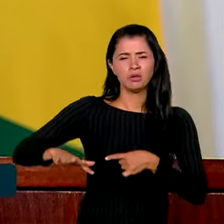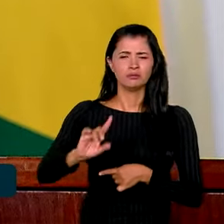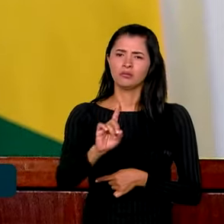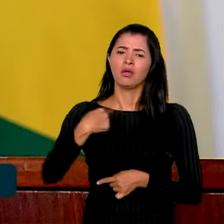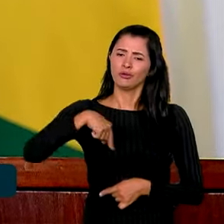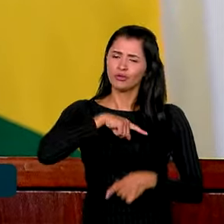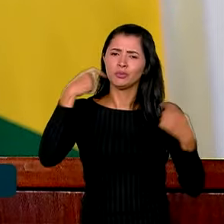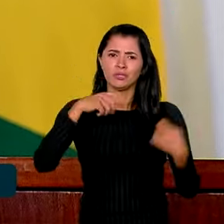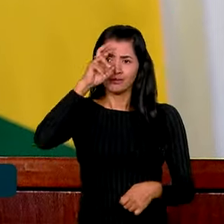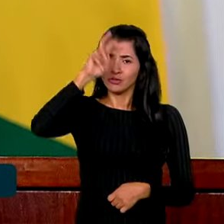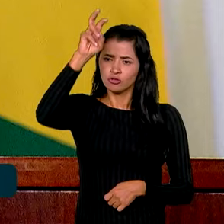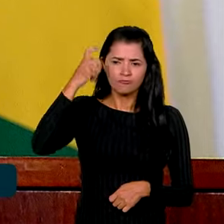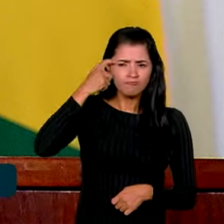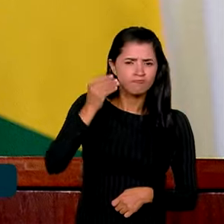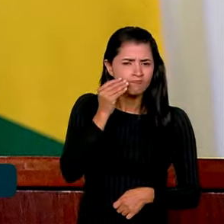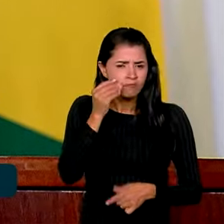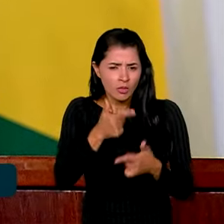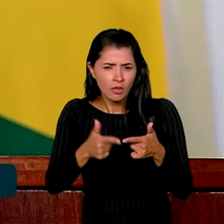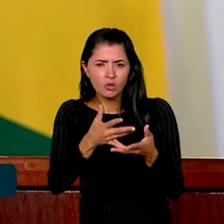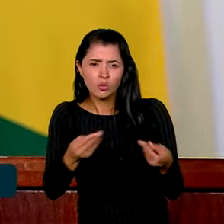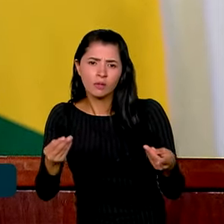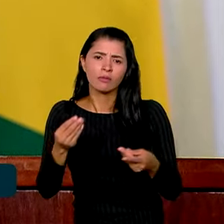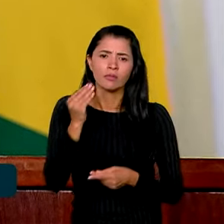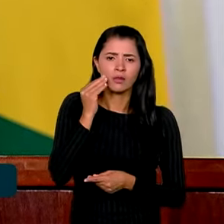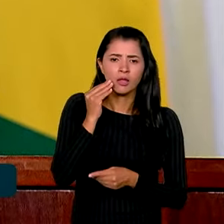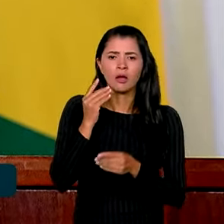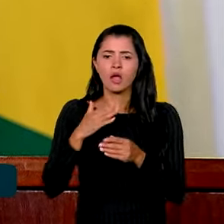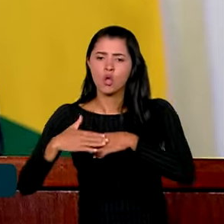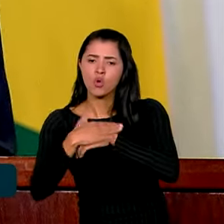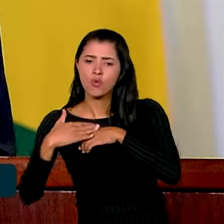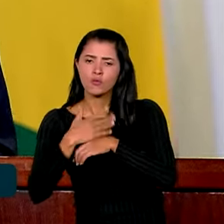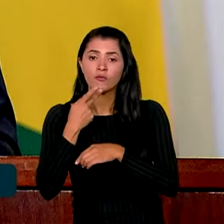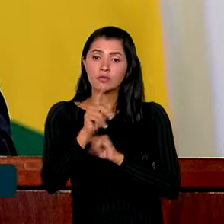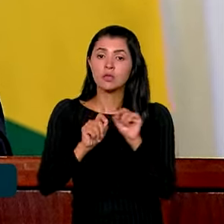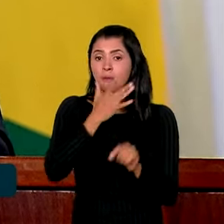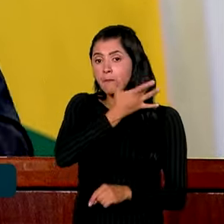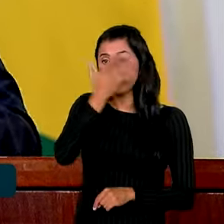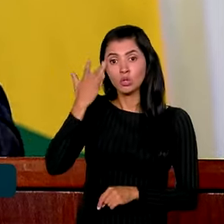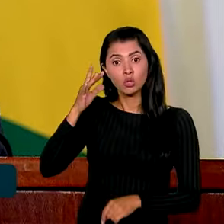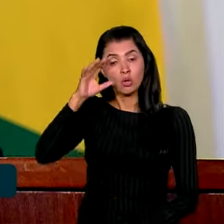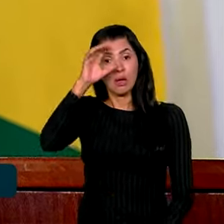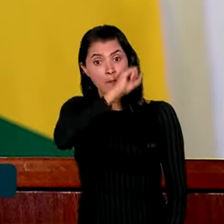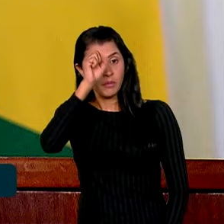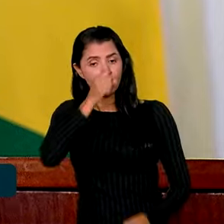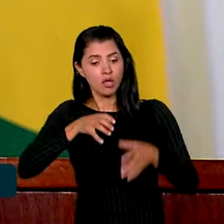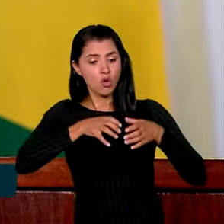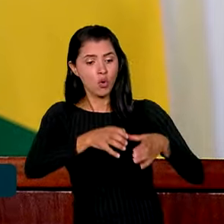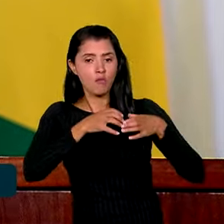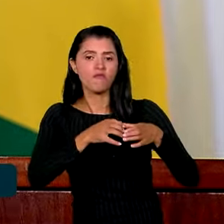inteligentes e tentar resolvê-los, tentar conversar, tentar fazer com que as pessoas aprendam a conviver